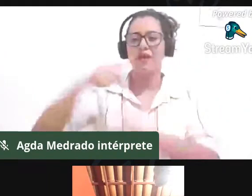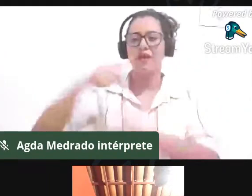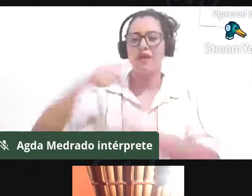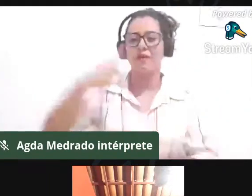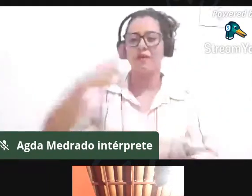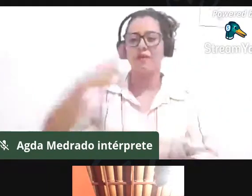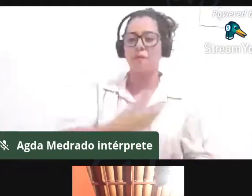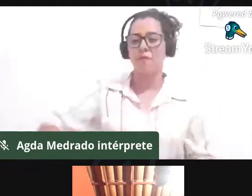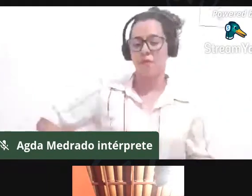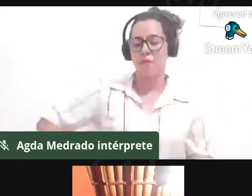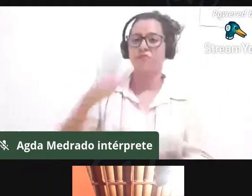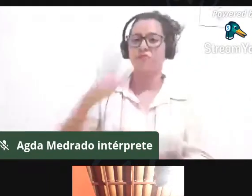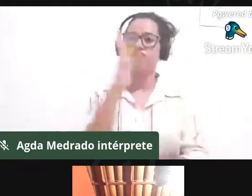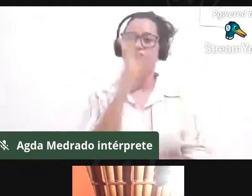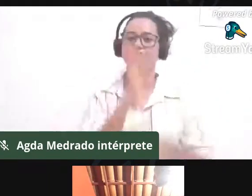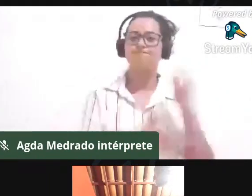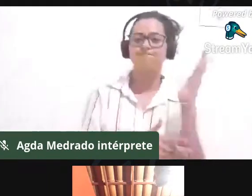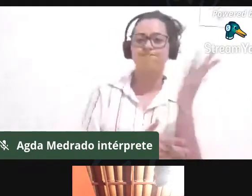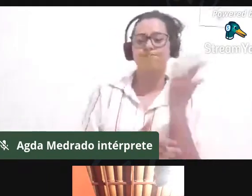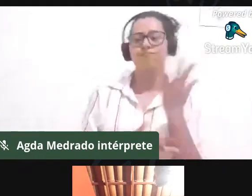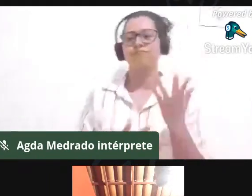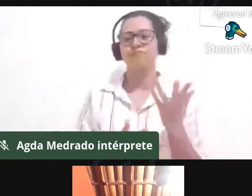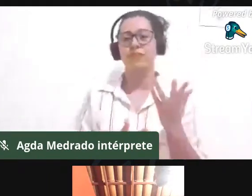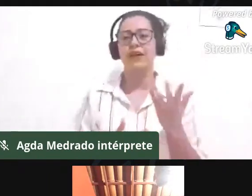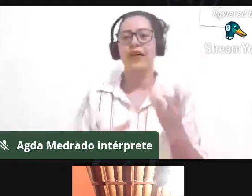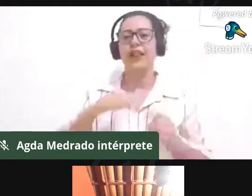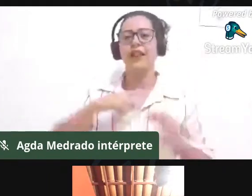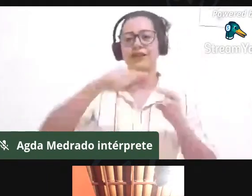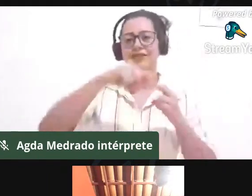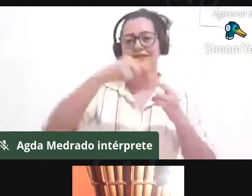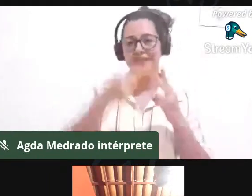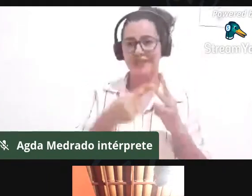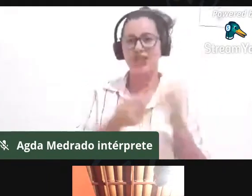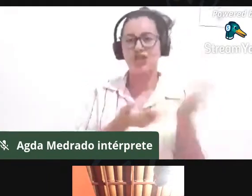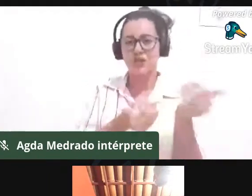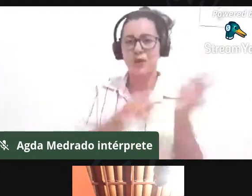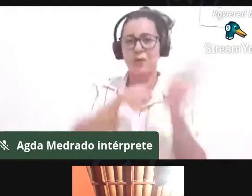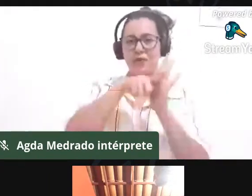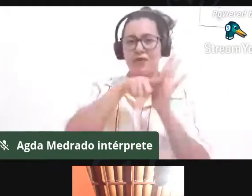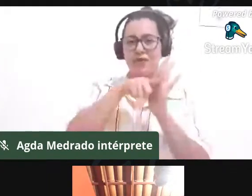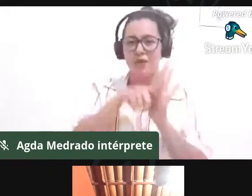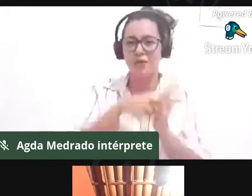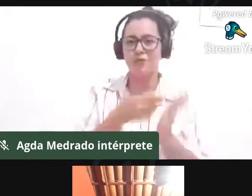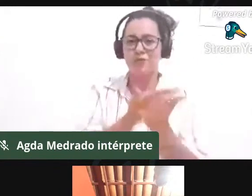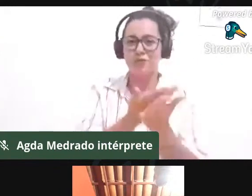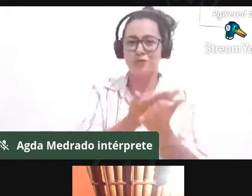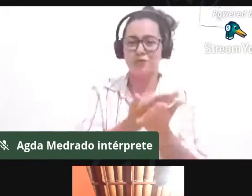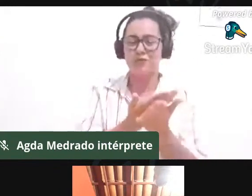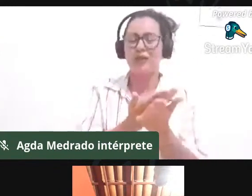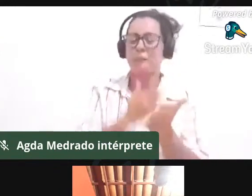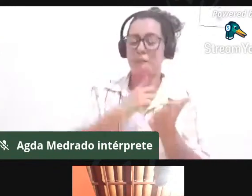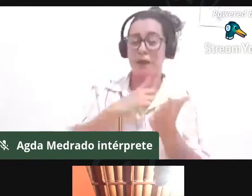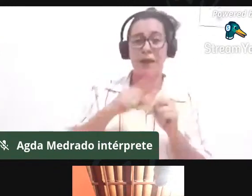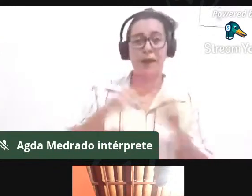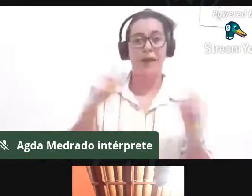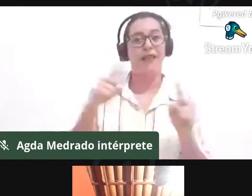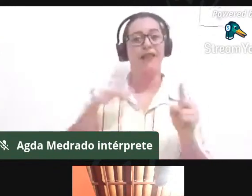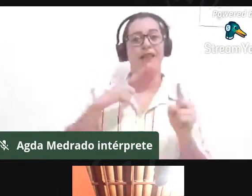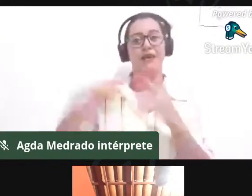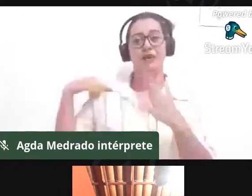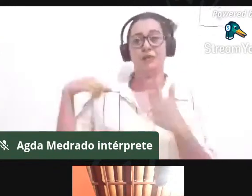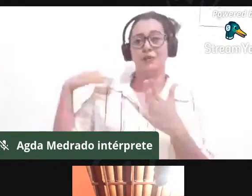Teremos a presença de dois jovens pesquisadores, mas já com uma longa trajetória de pesquisa, de